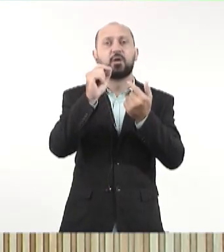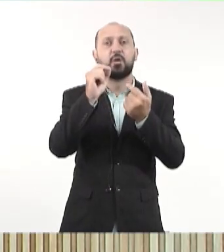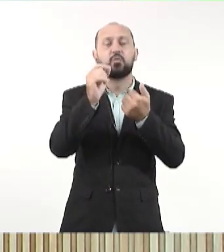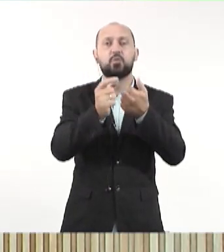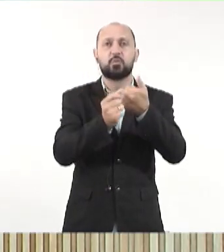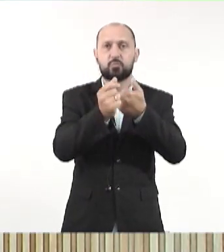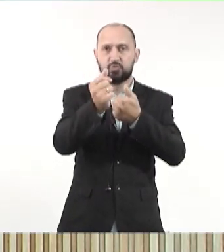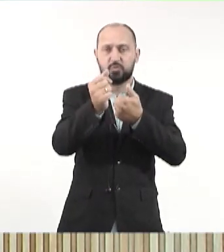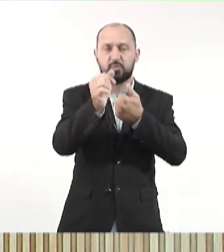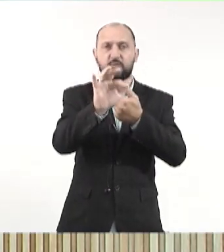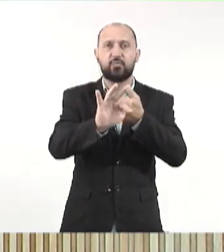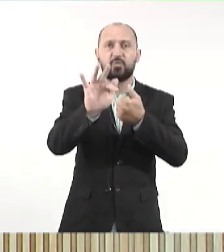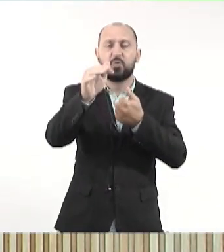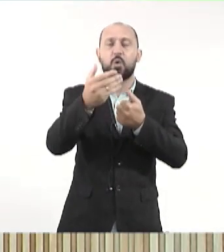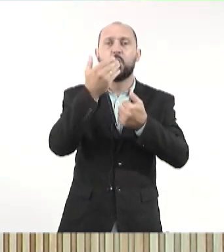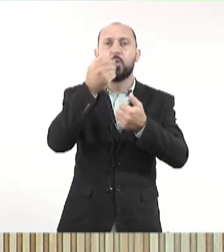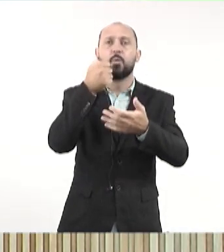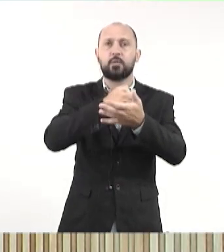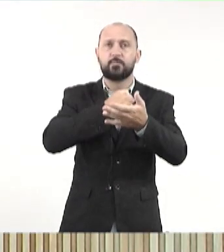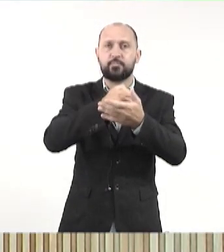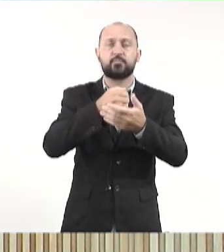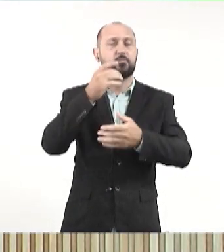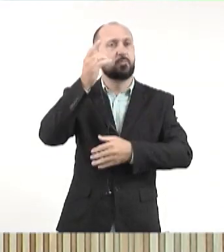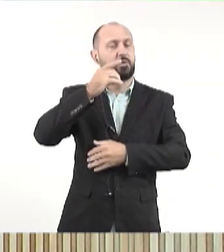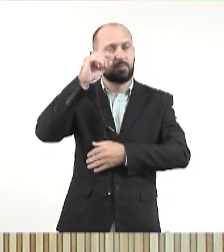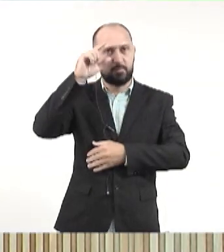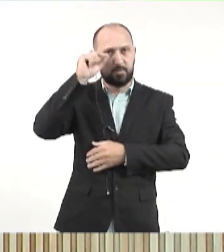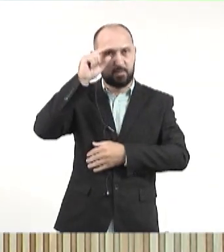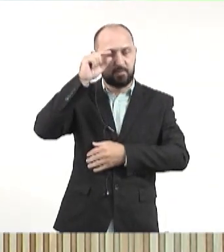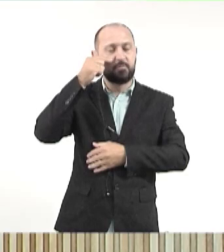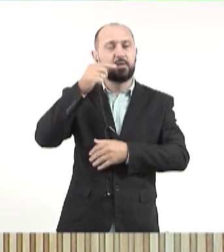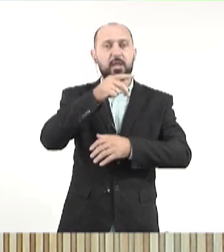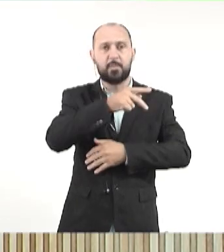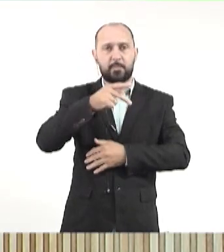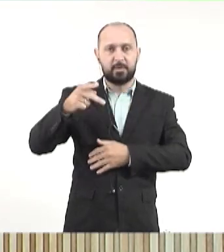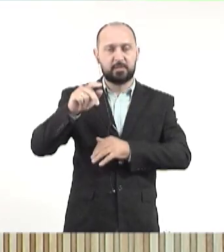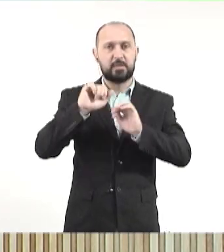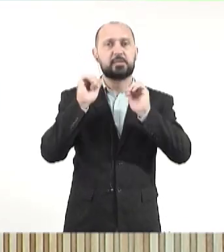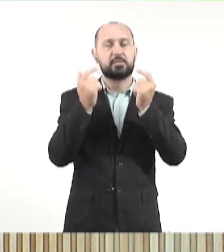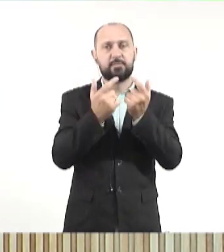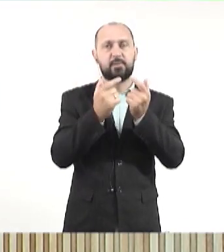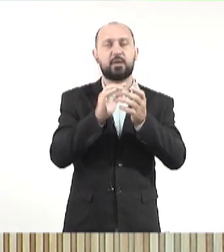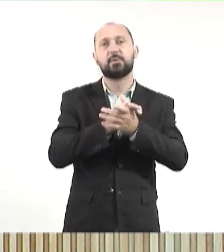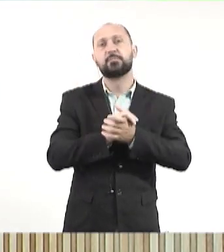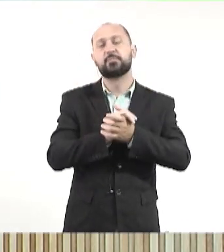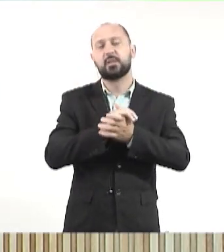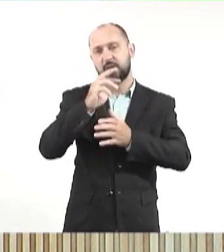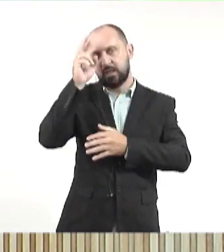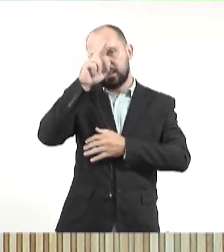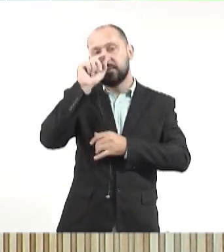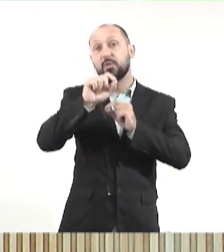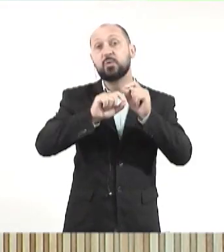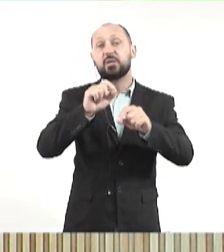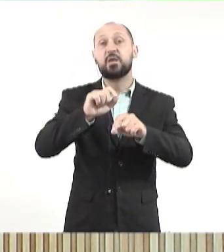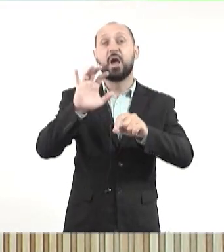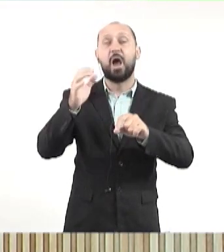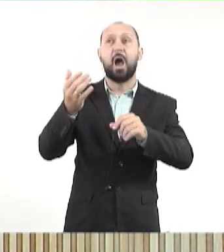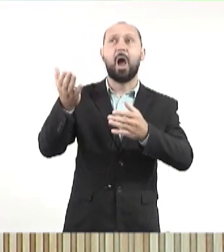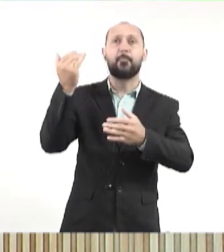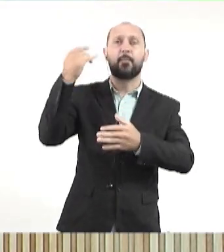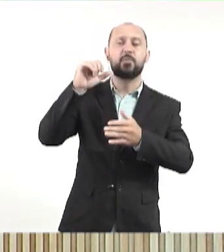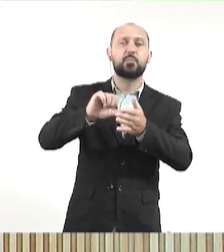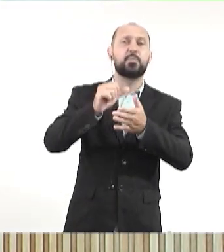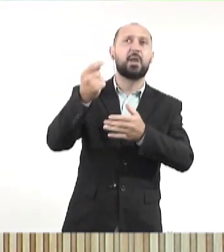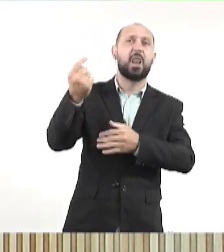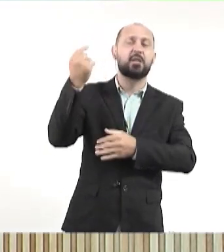ao Tribunal de Contas da União, cobrando providências. Deputado Gerson Claro, que preside a Assembleia Legislativa, lembrou que, quando isso foi